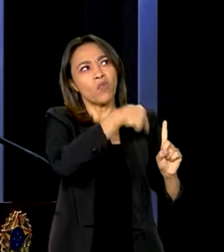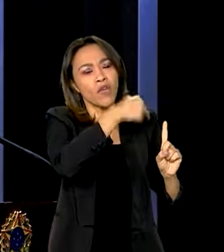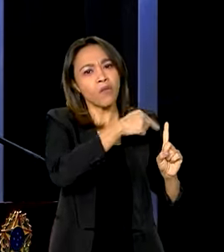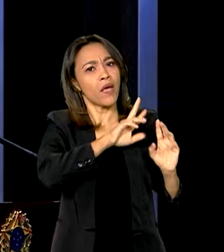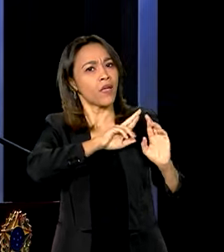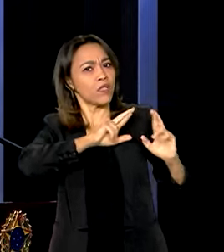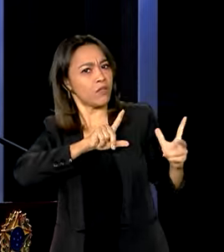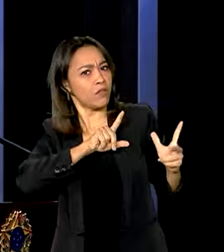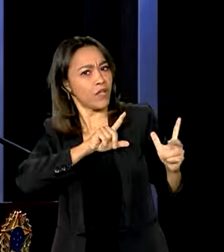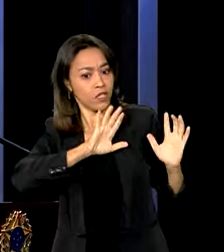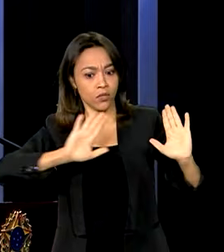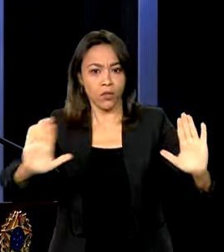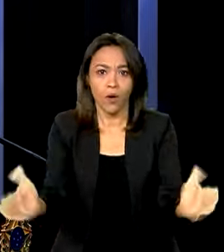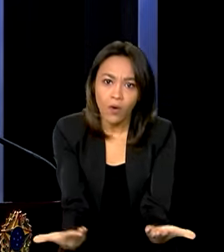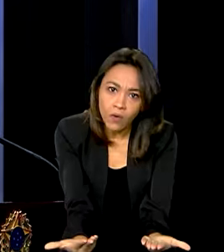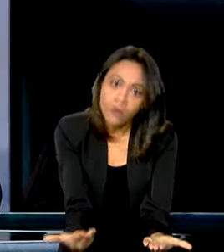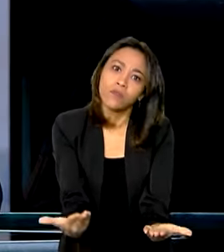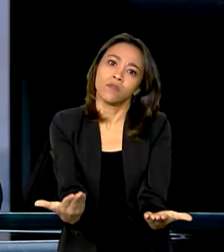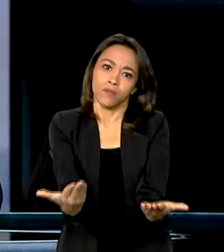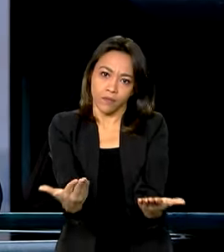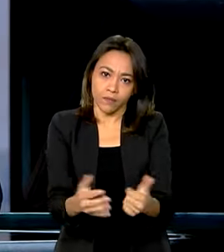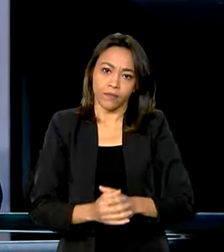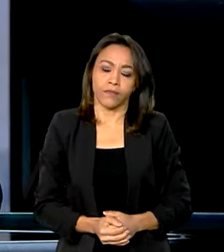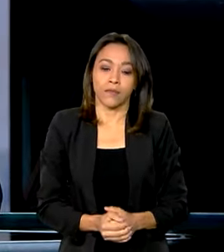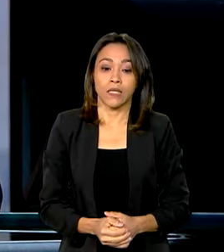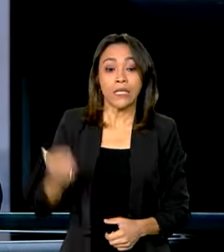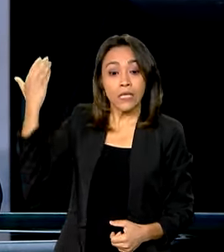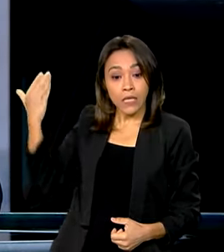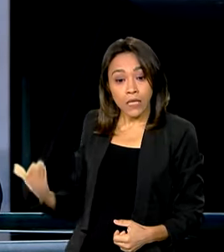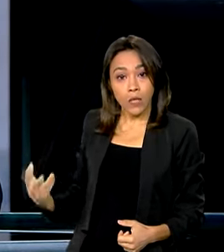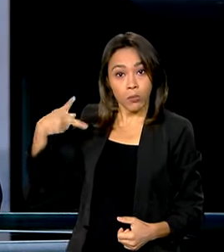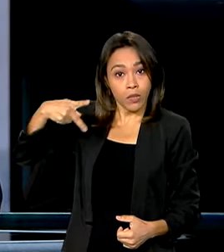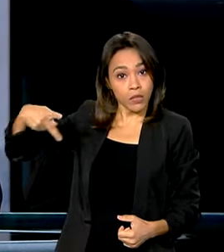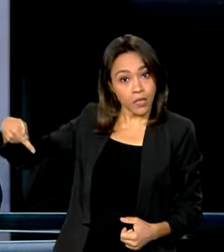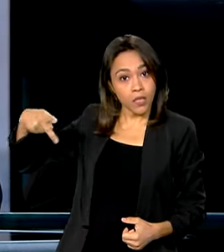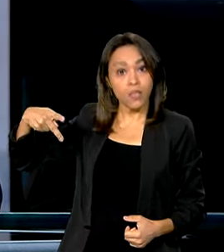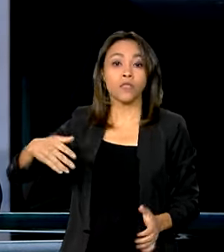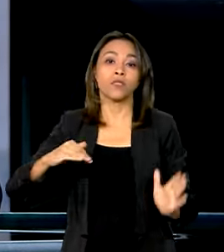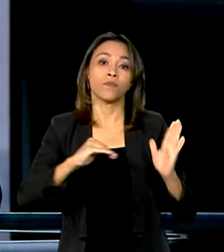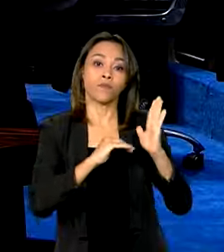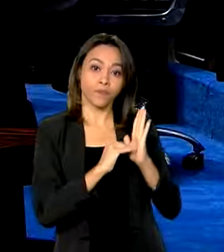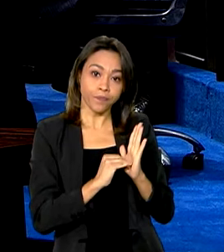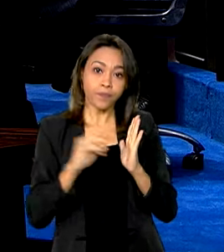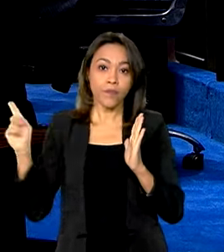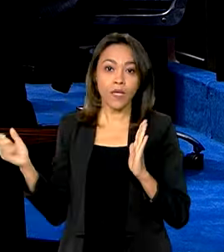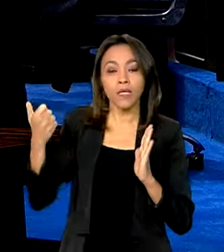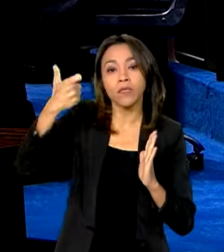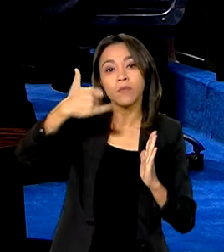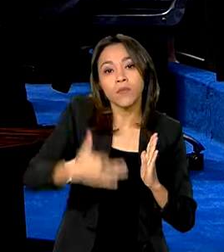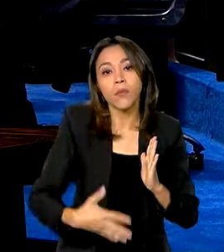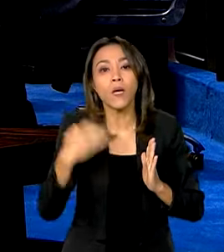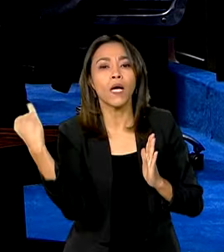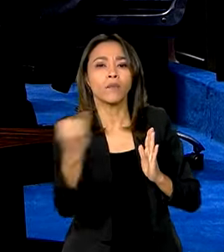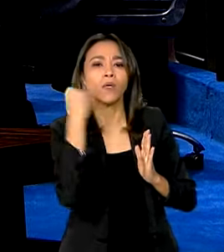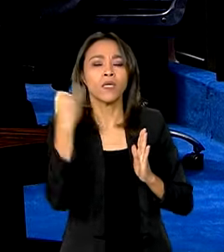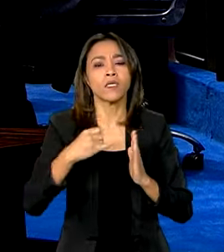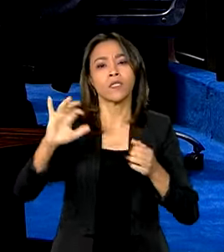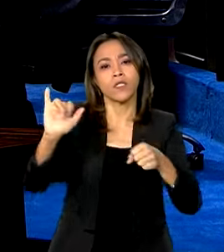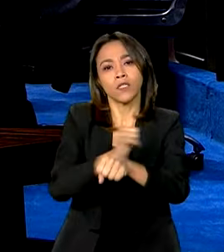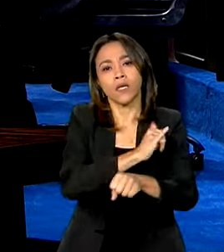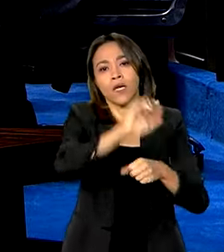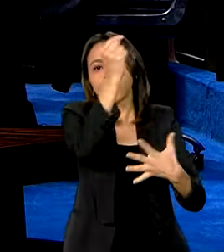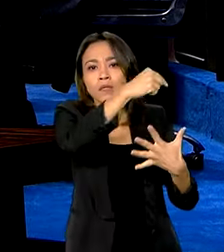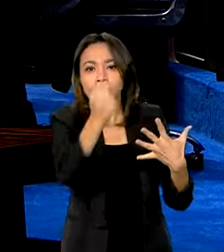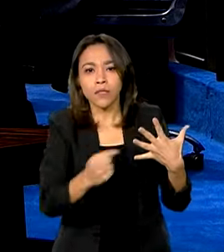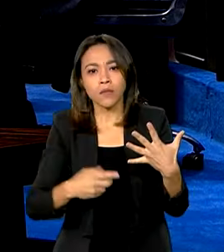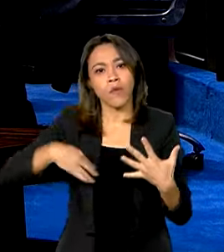um. Hoje, senador Morão, o retrato é outro. O presidente do Senado também reforçou a importância de se discutir medidas preventivas